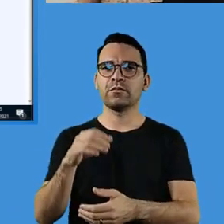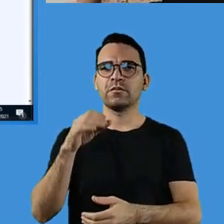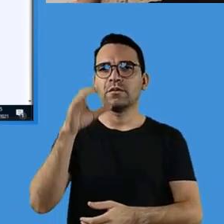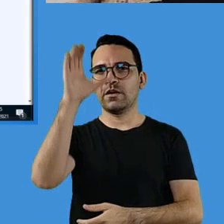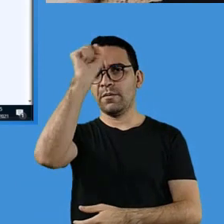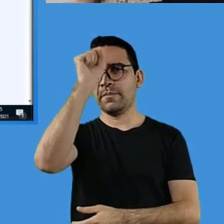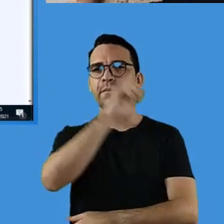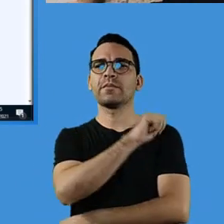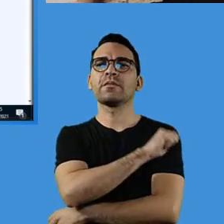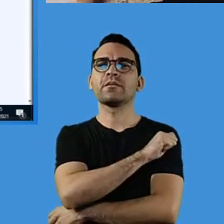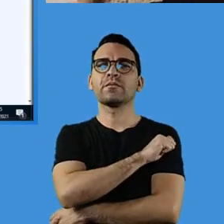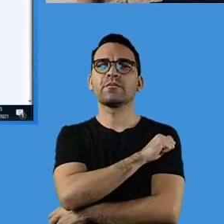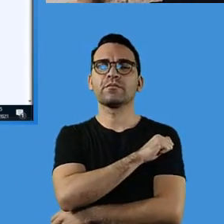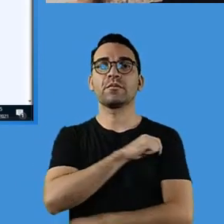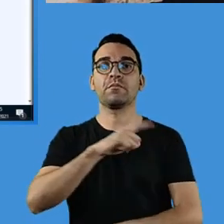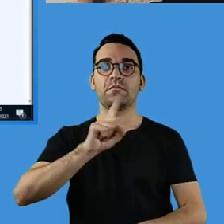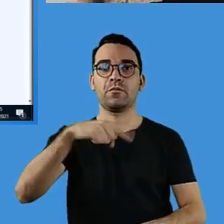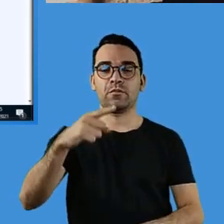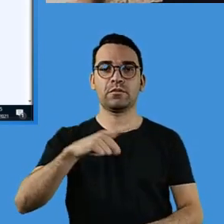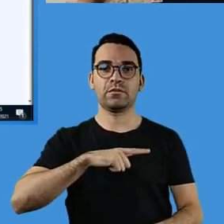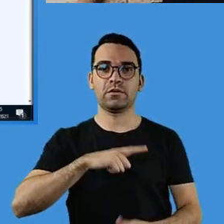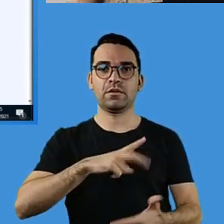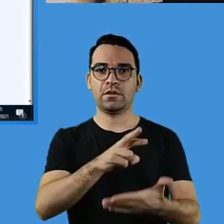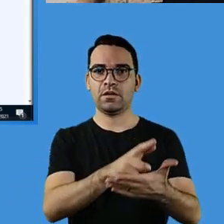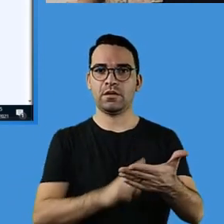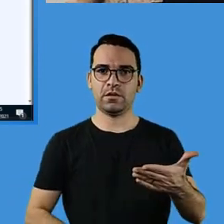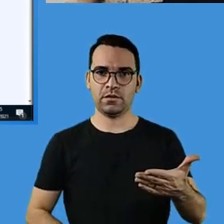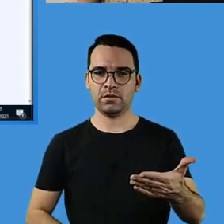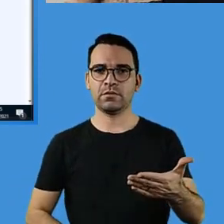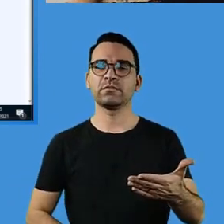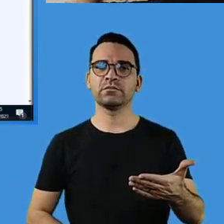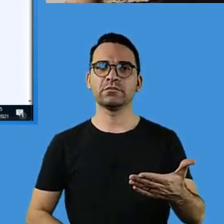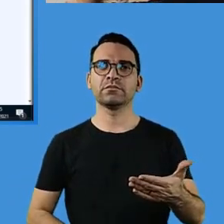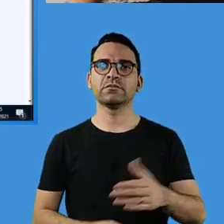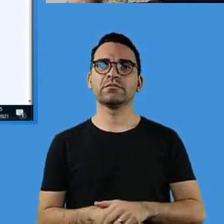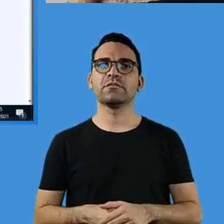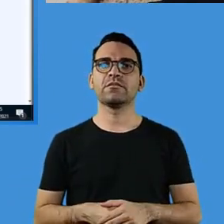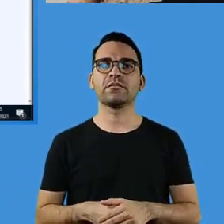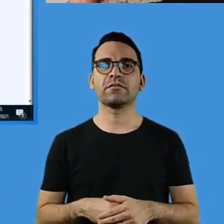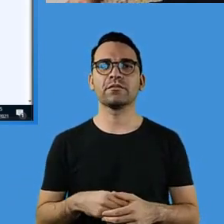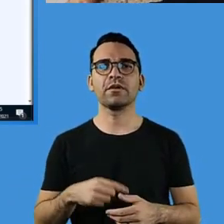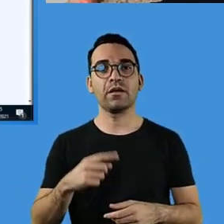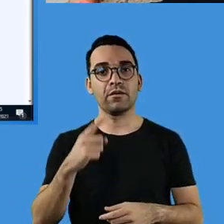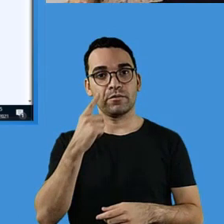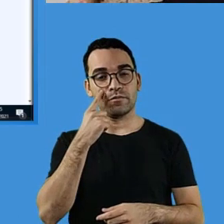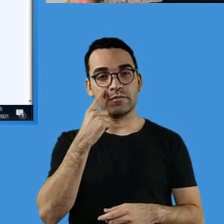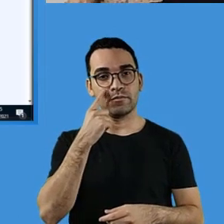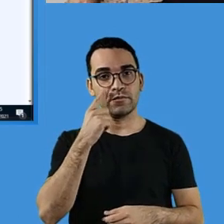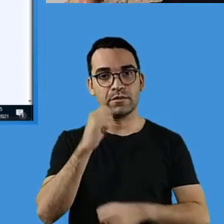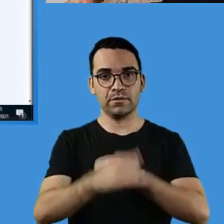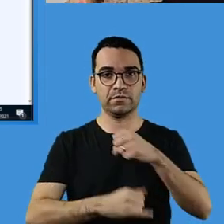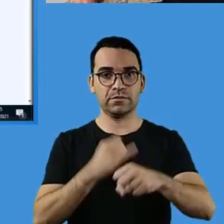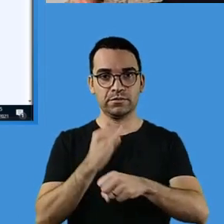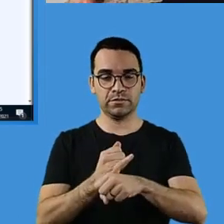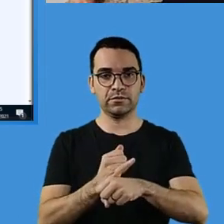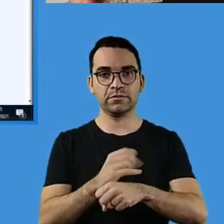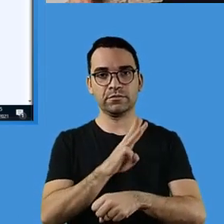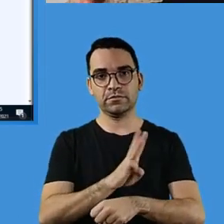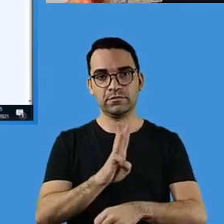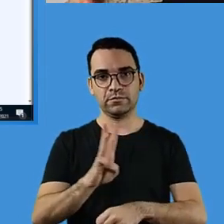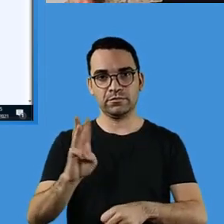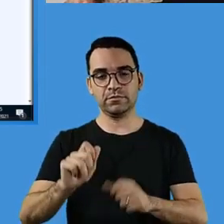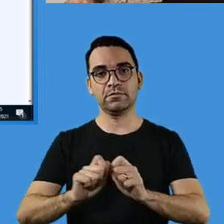E o relatório, ele sai mais ou menos assim, tá? Entrando na plataforma, vocês vão poder visualizar melhor. O